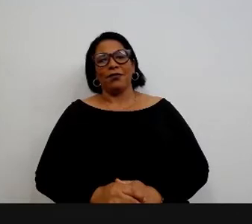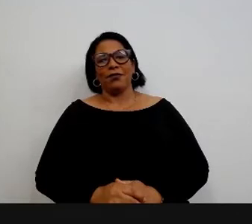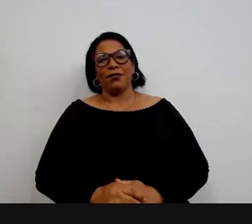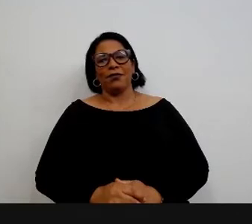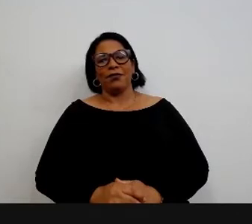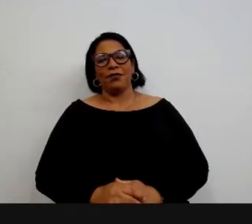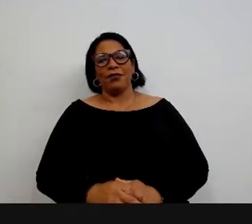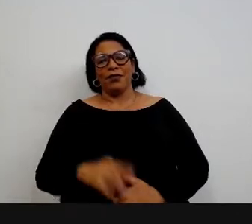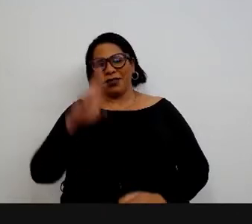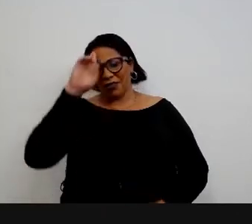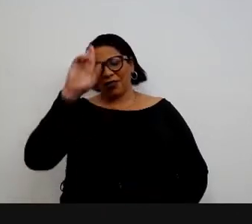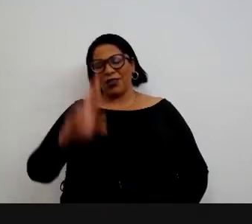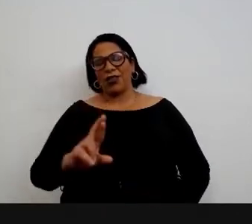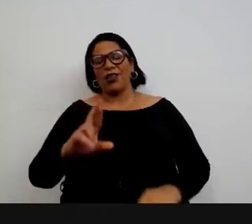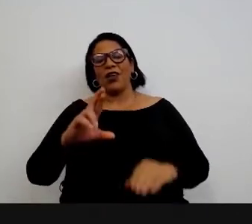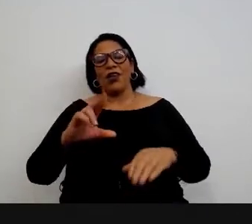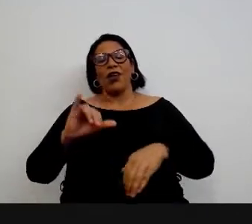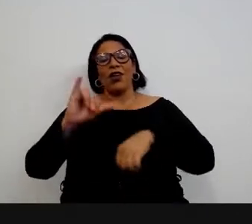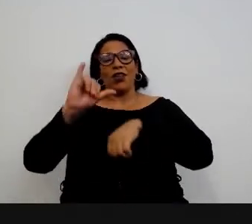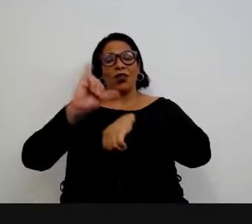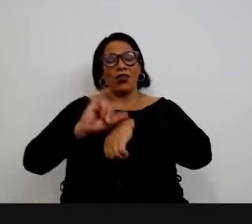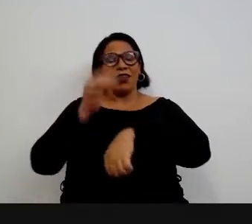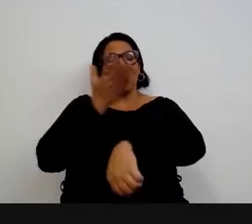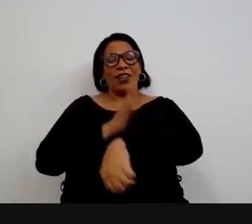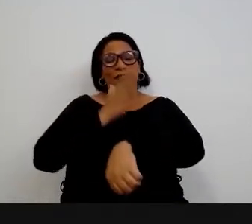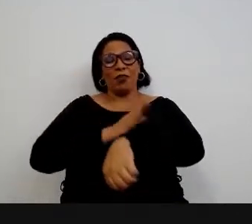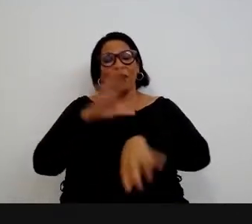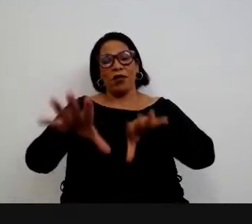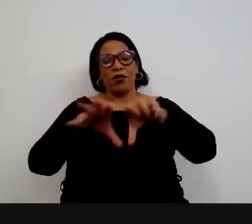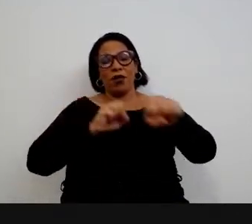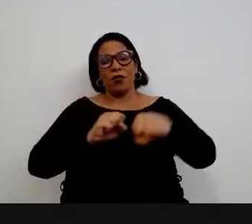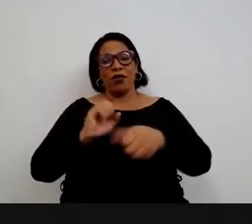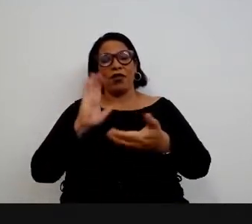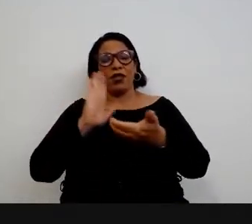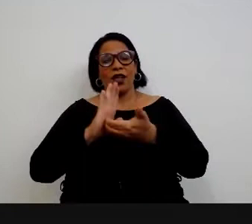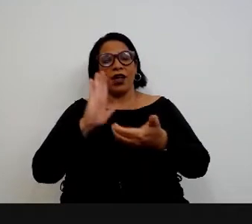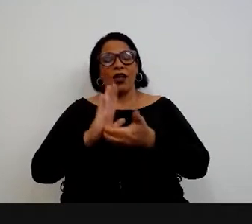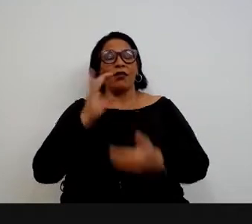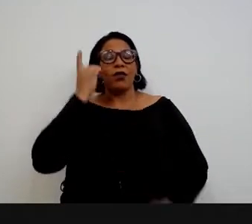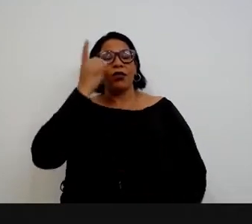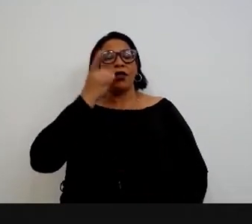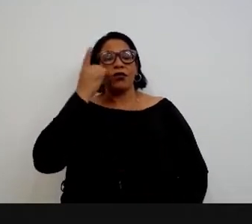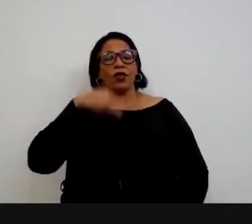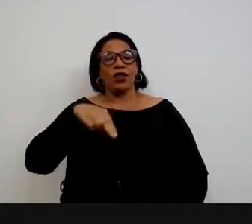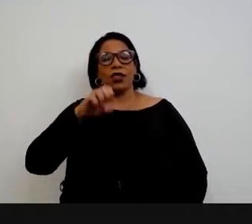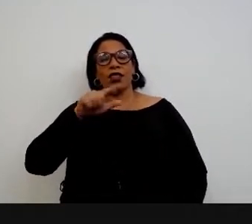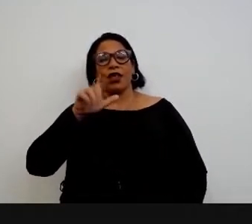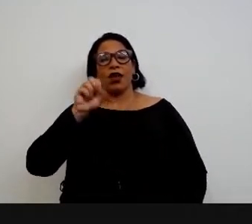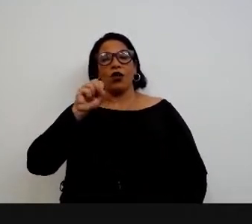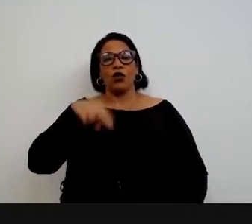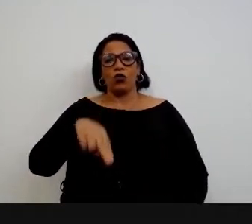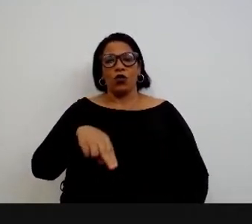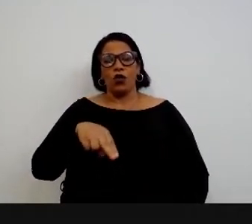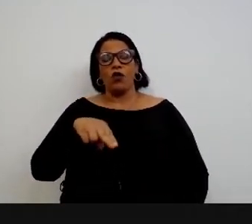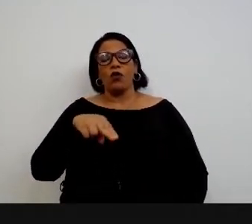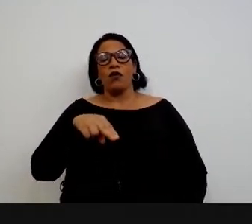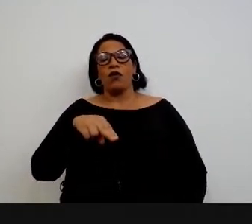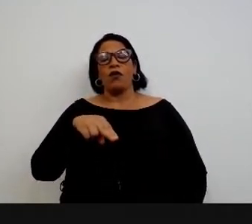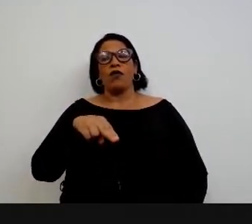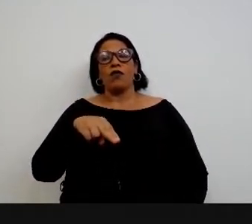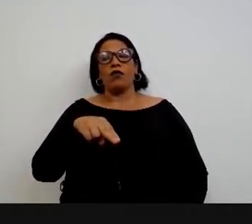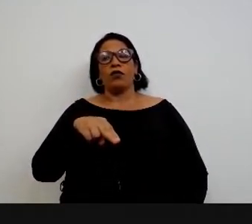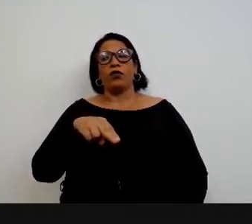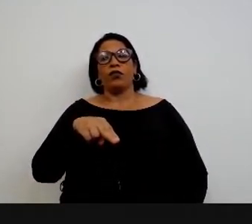Convidamos também o Diretor do Centro de Formação, Treinamento e Aperfeiçoamento da Câmara dos Deputados, Nelson Gomes dos Santos